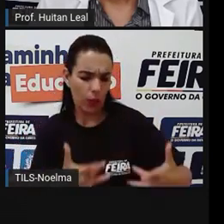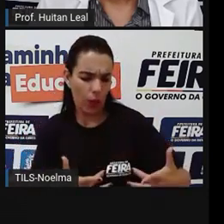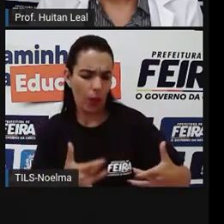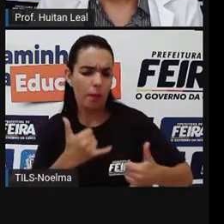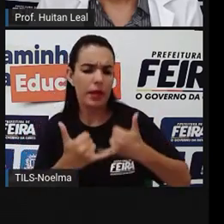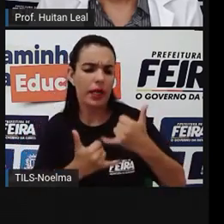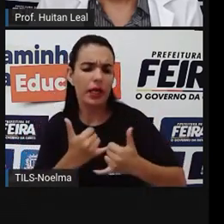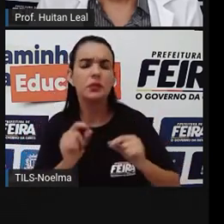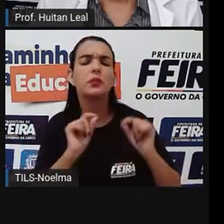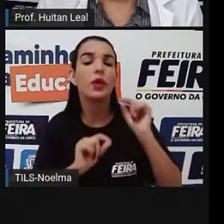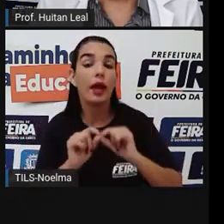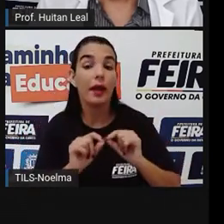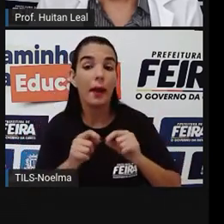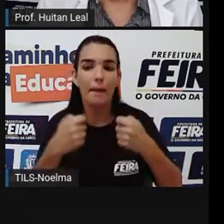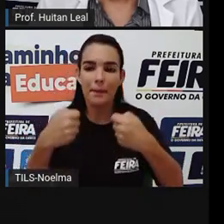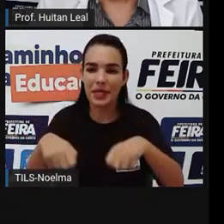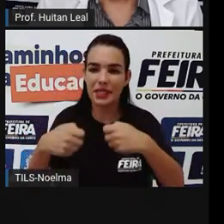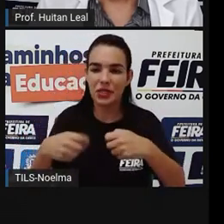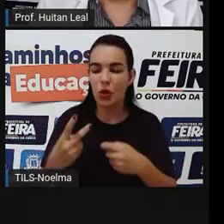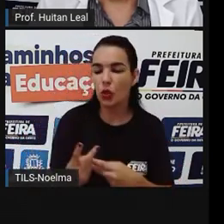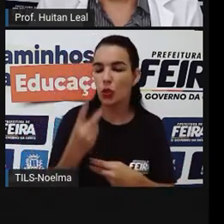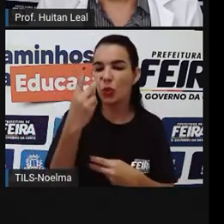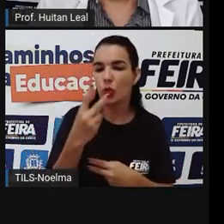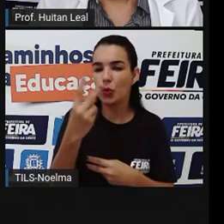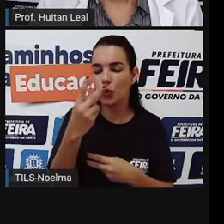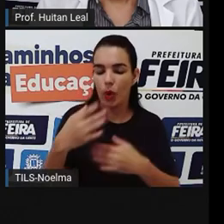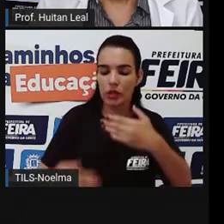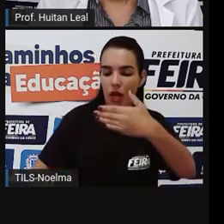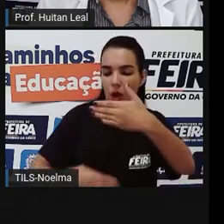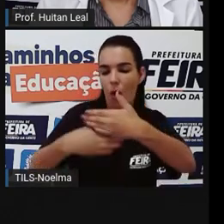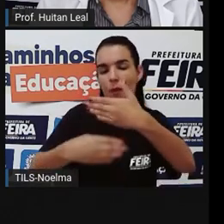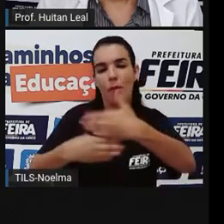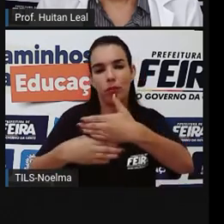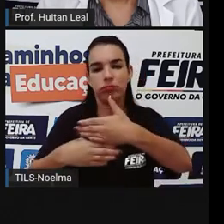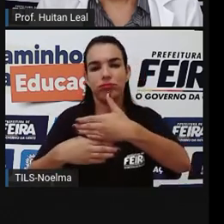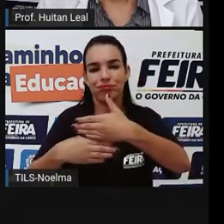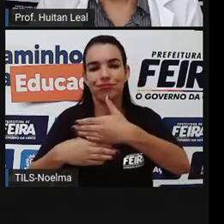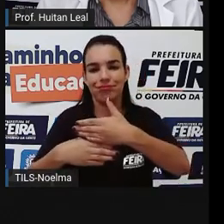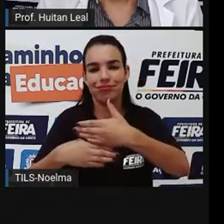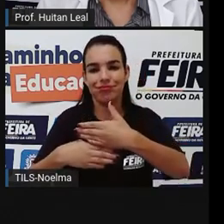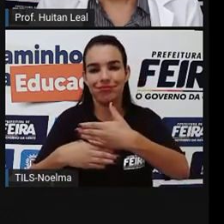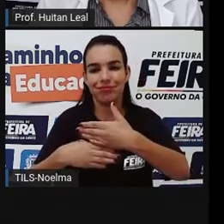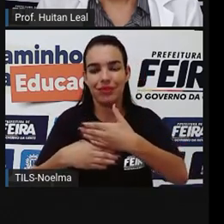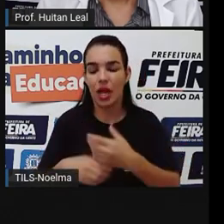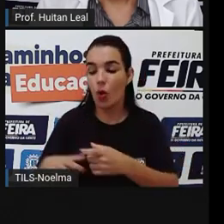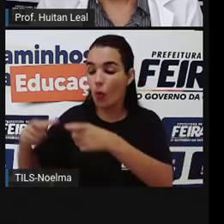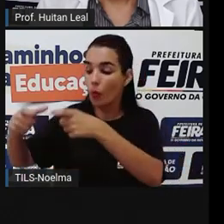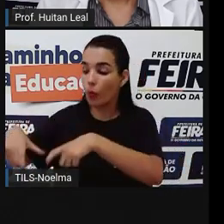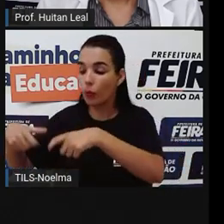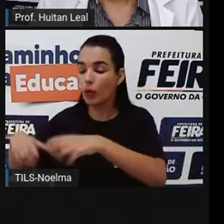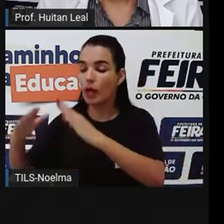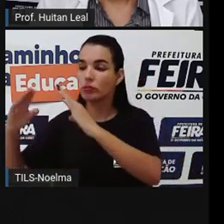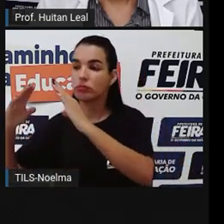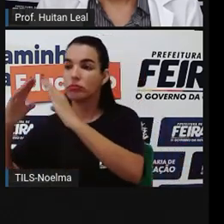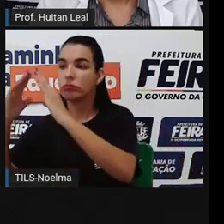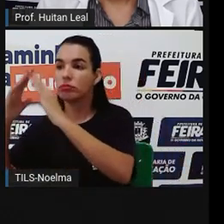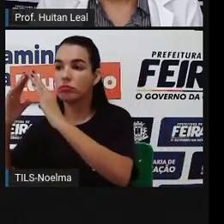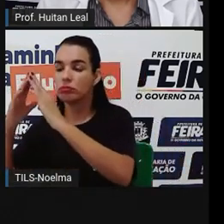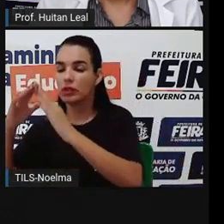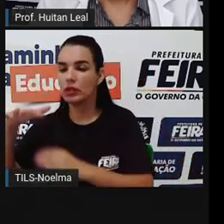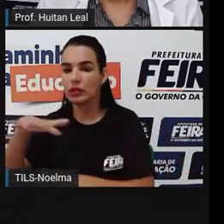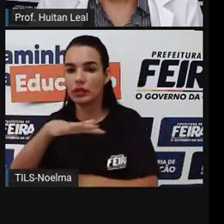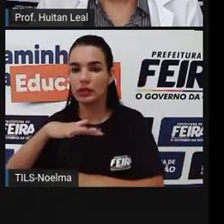complementos. O outro complemento é orfanato da cidade, que está ligado ao verbo